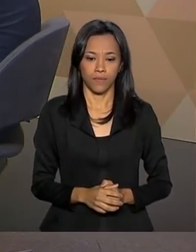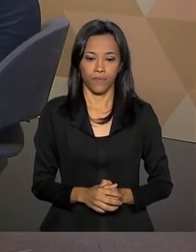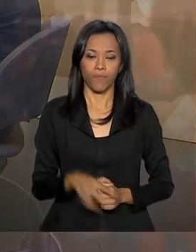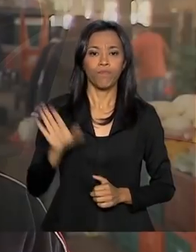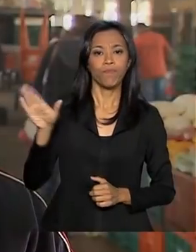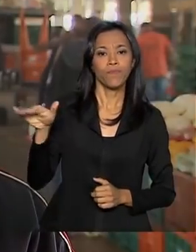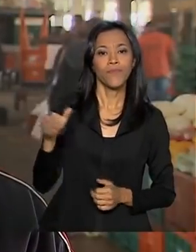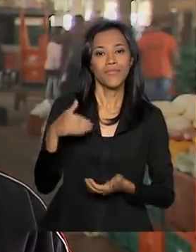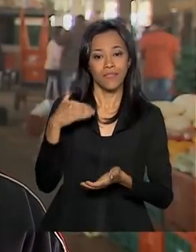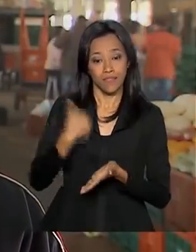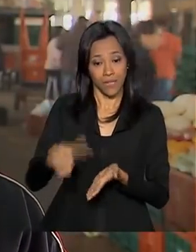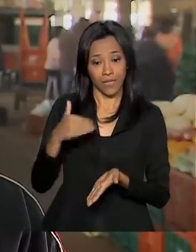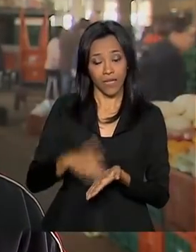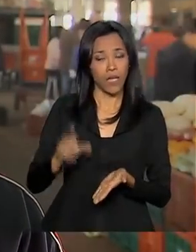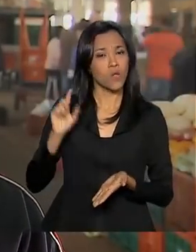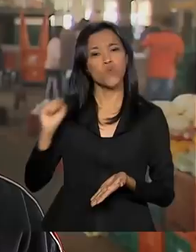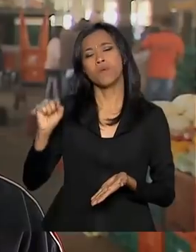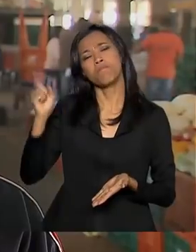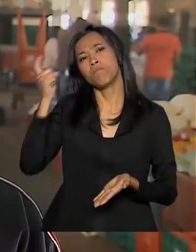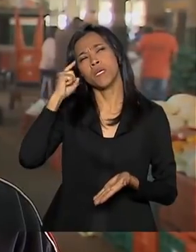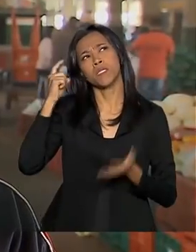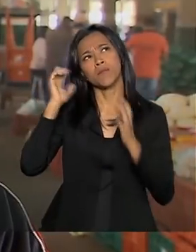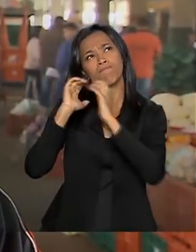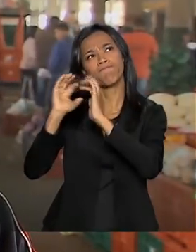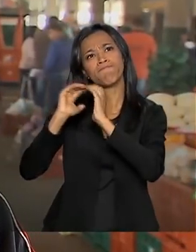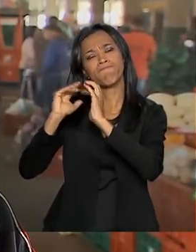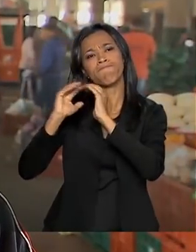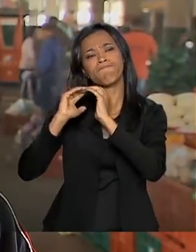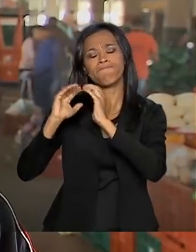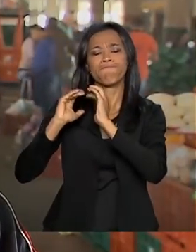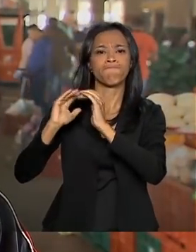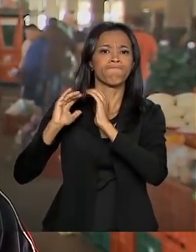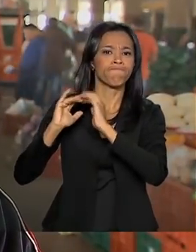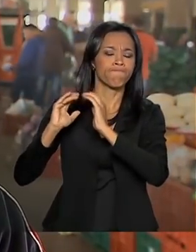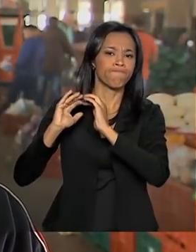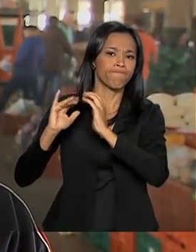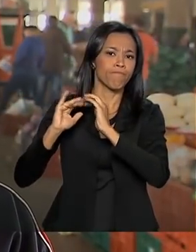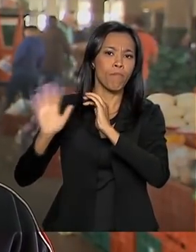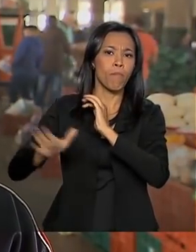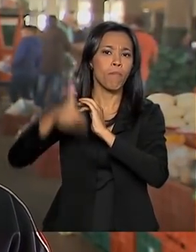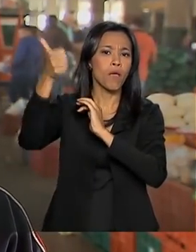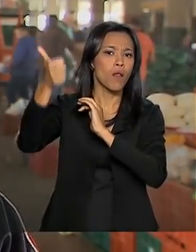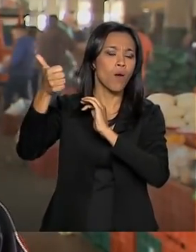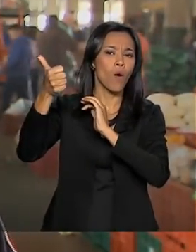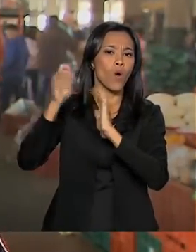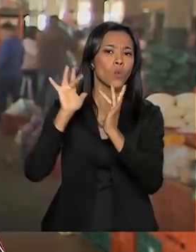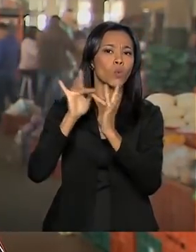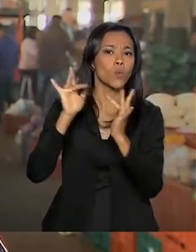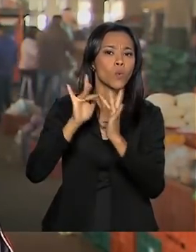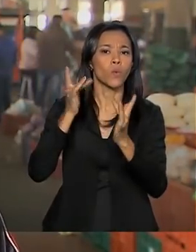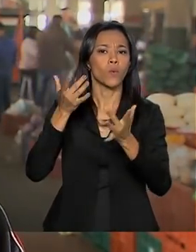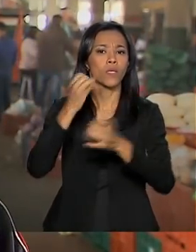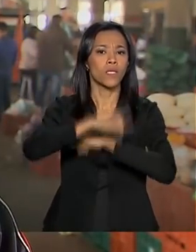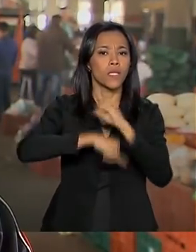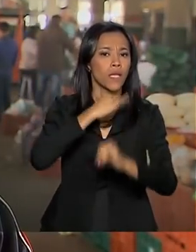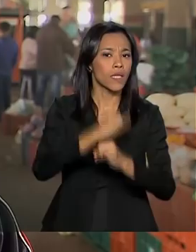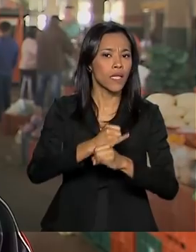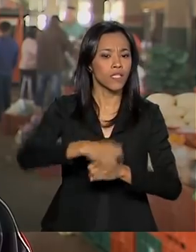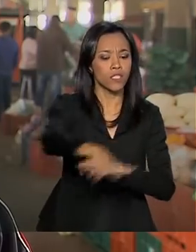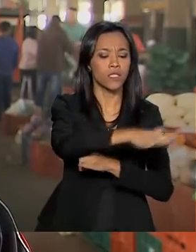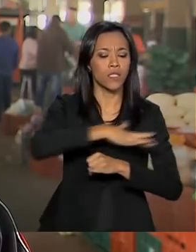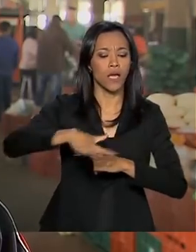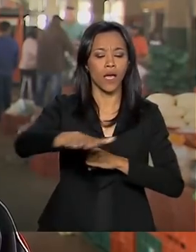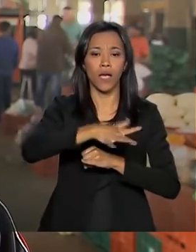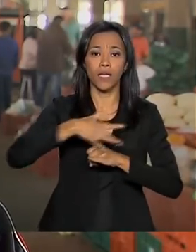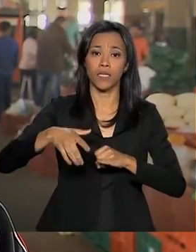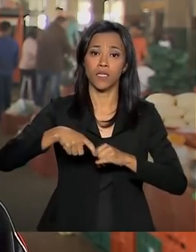Senhor secretário, o o senhor pensa em fazer para melhorar a conectividade da internet na área rural